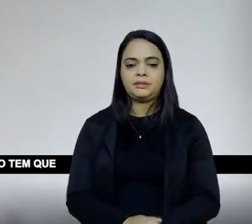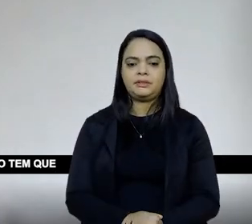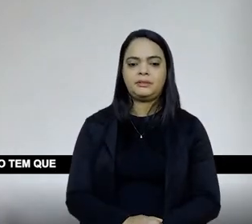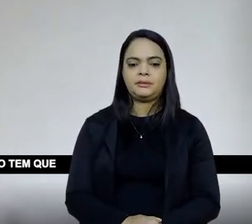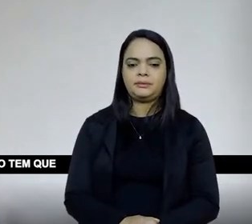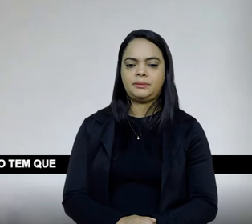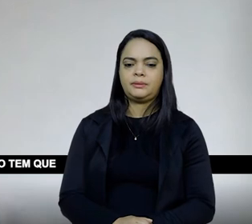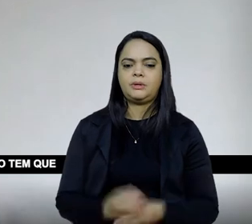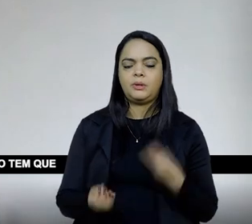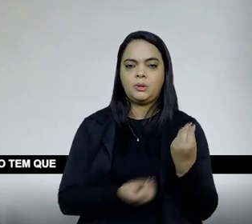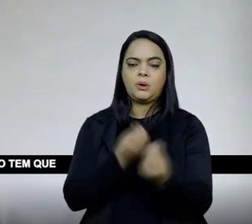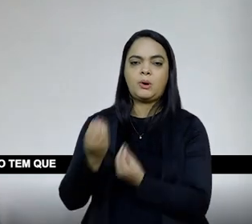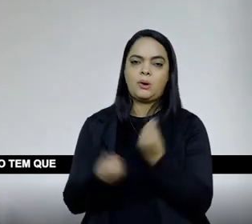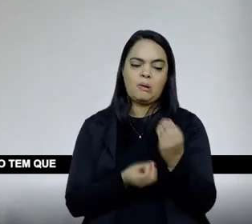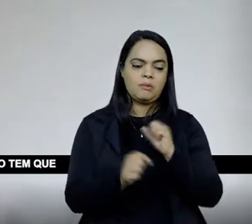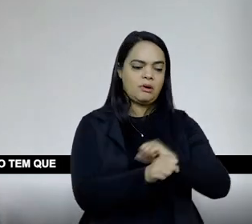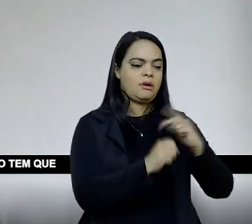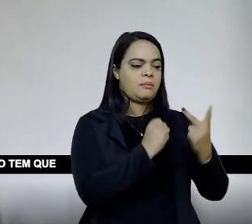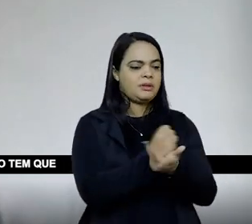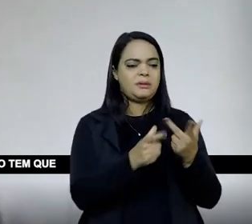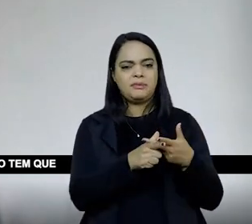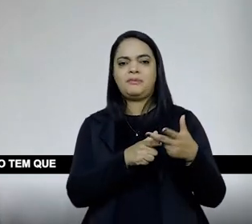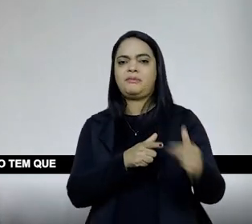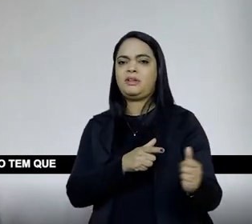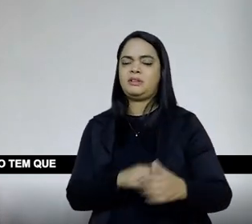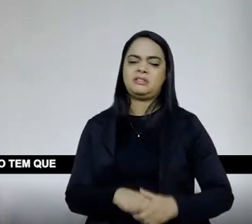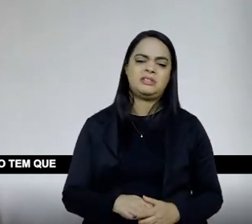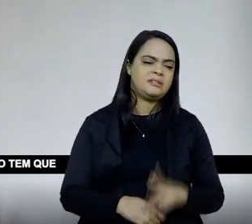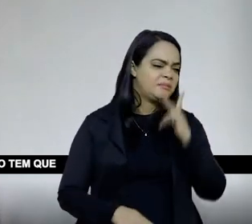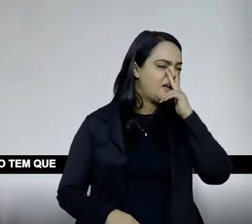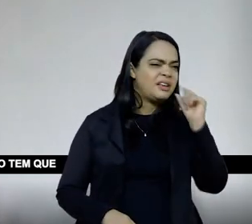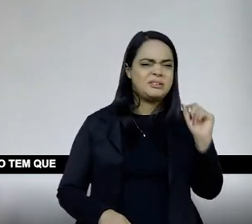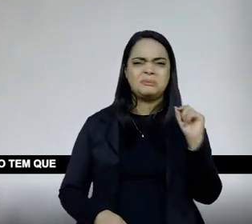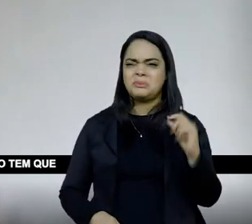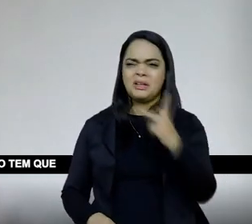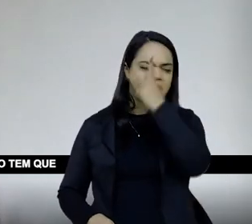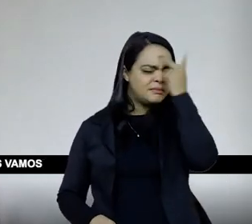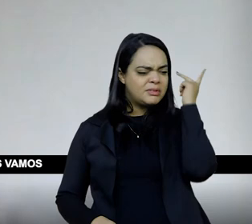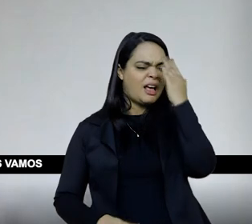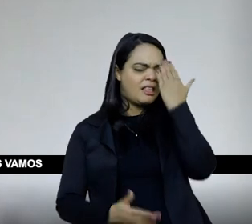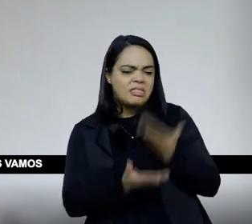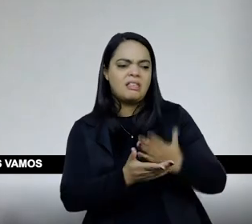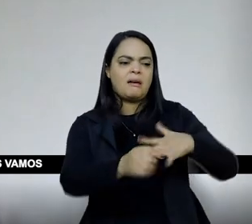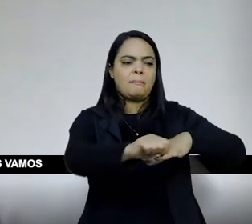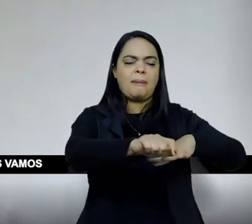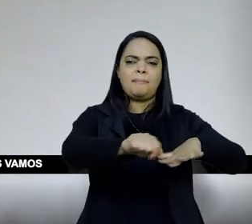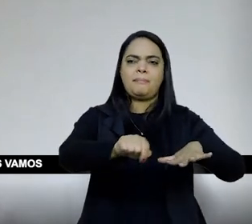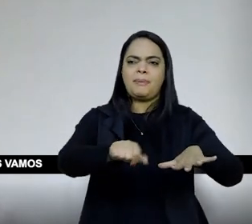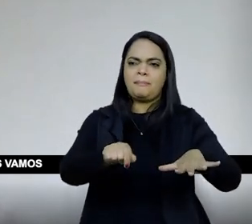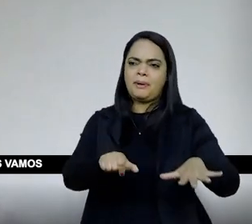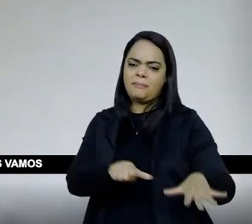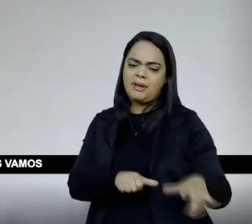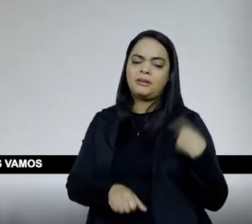O enfrentamento da pandemia, o engajamento na mentira, tudo isso tem que fazer a gente pensar o